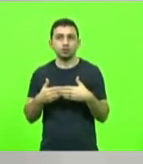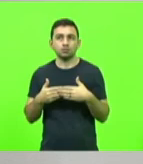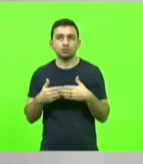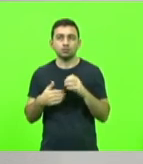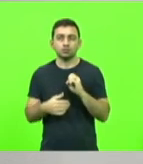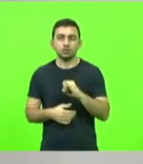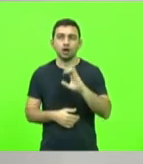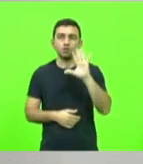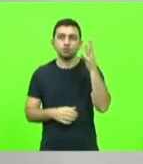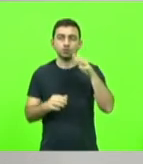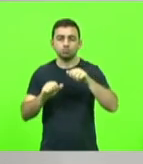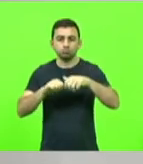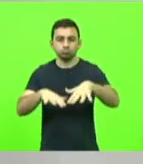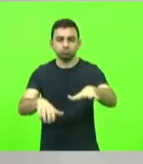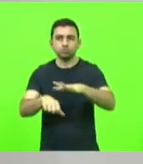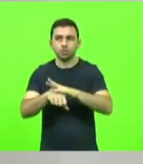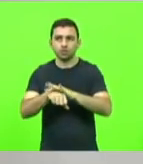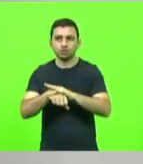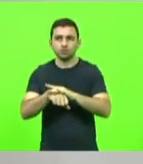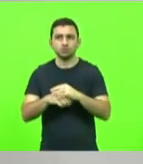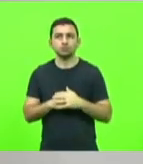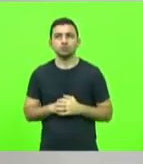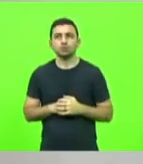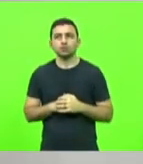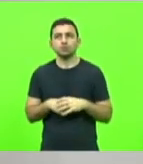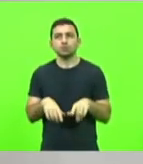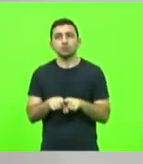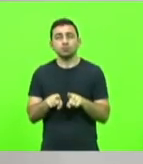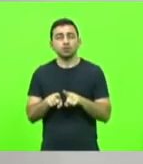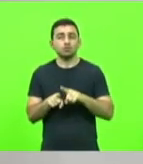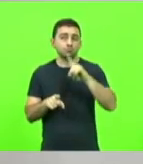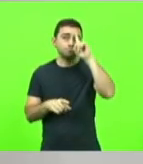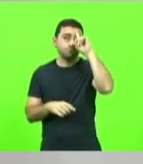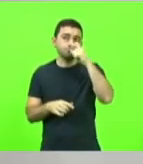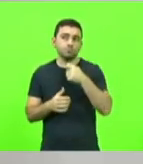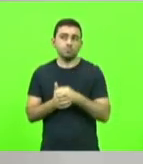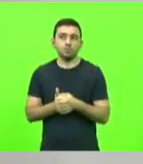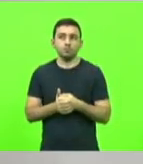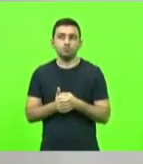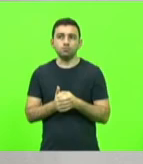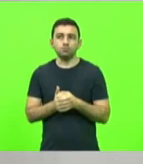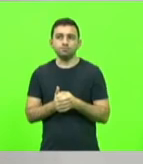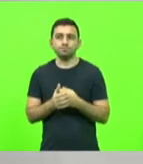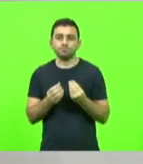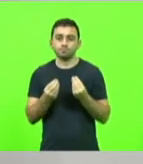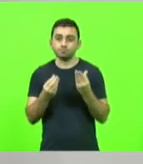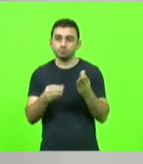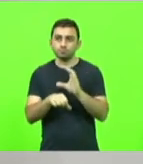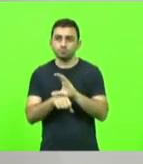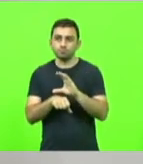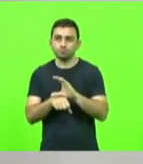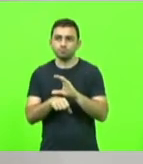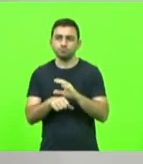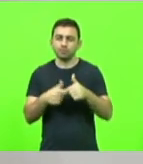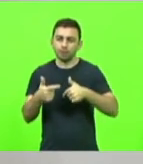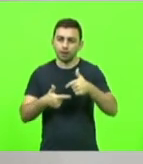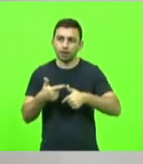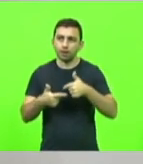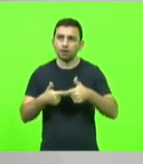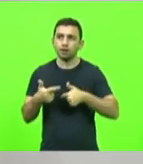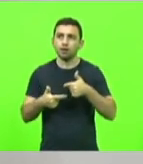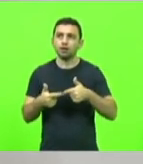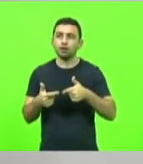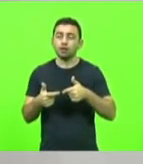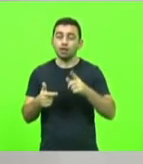pandemias, e a decisão de habilitar tantos serviços de